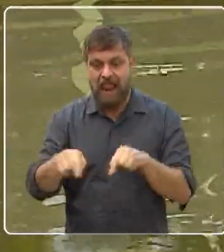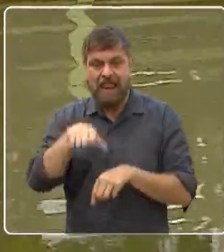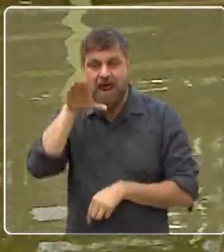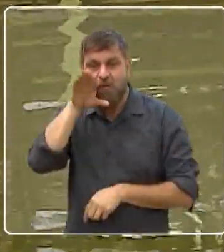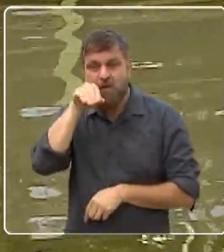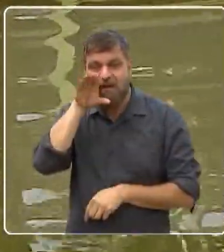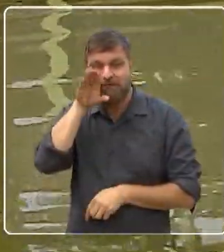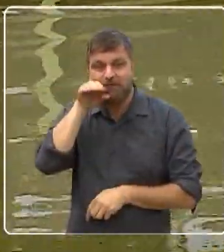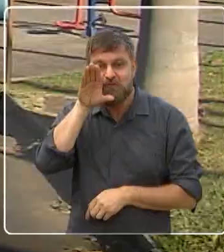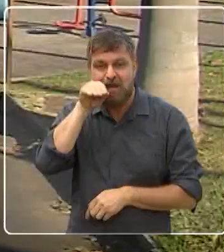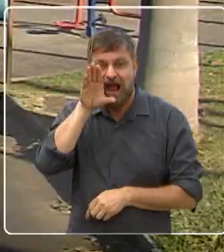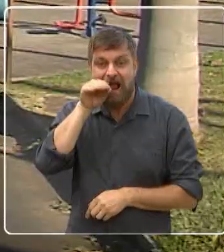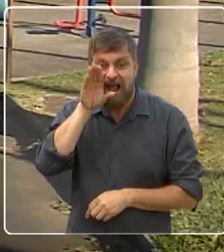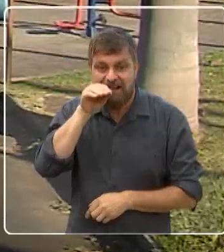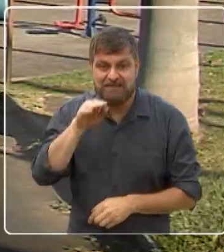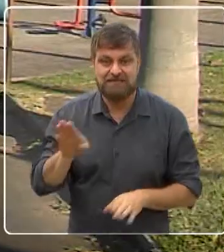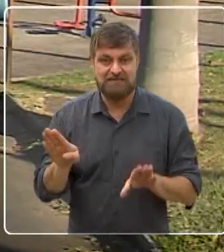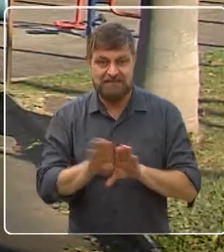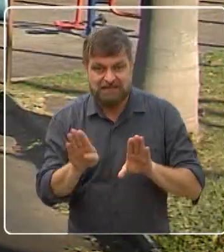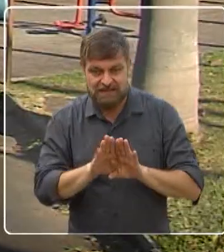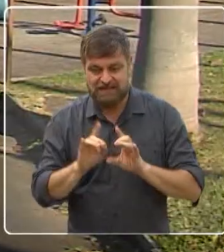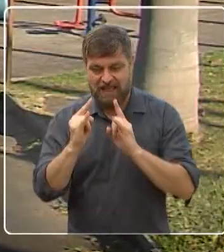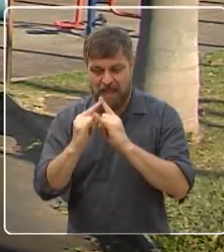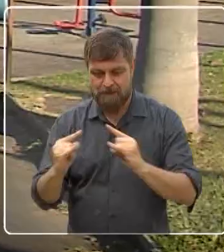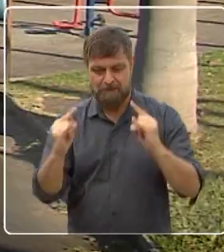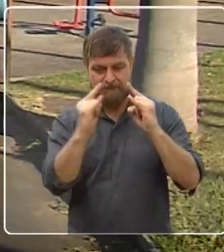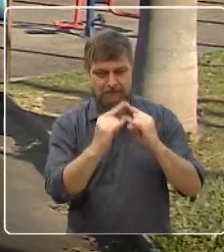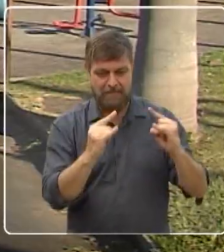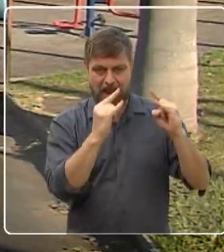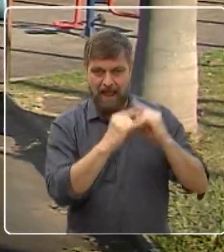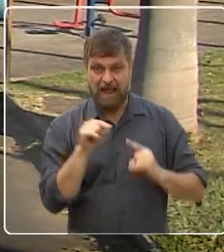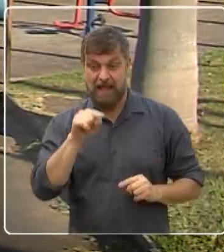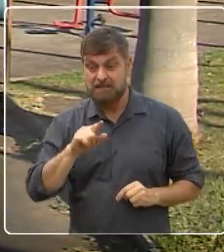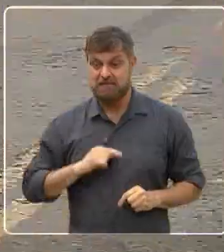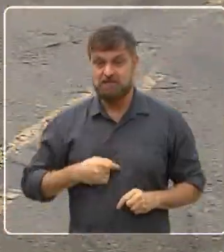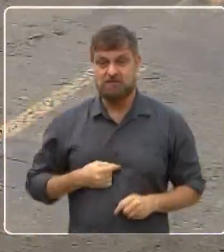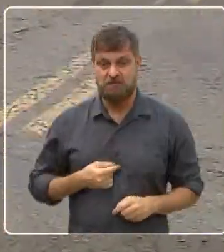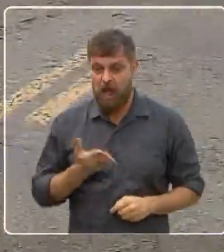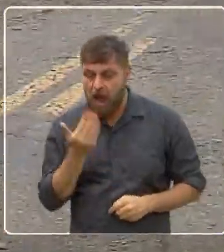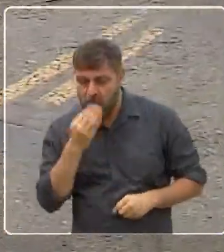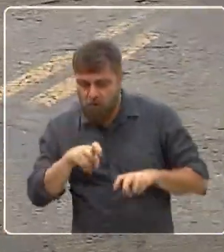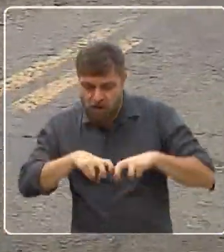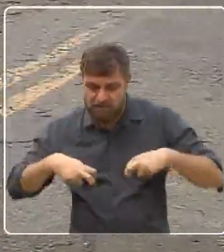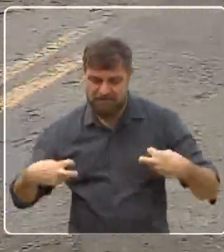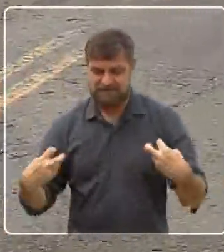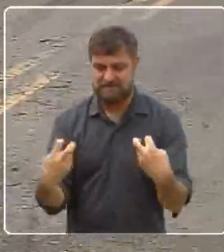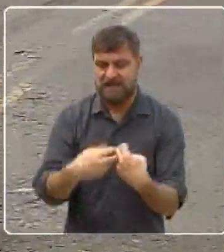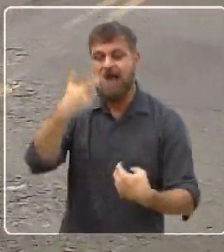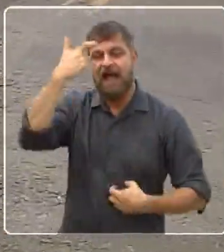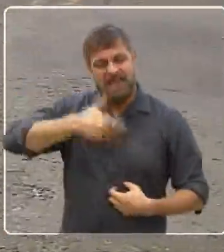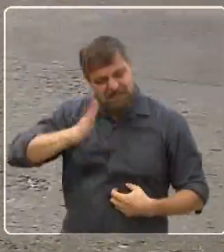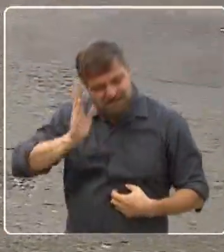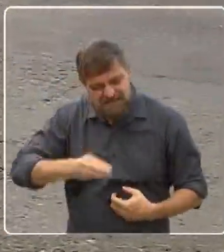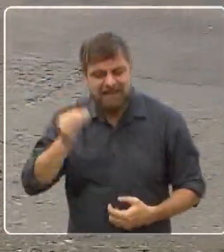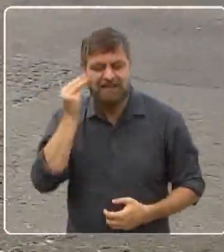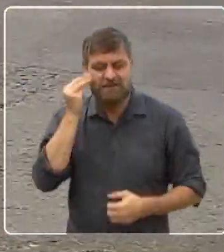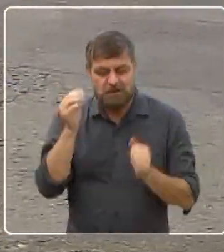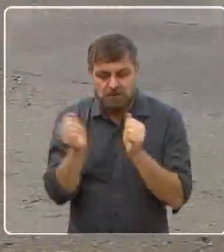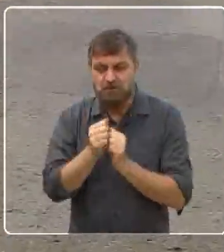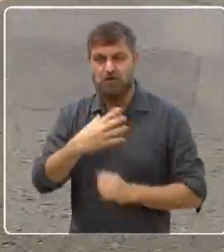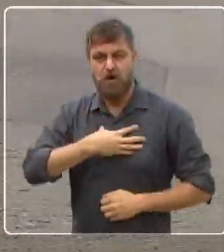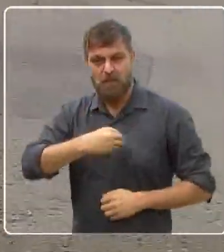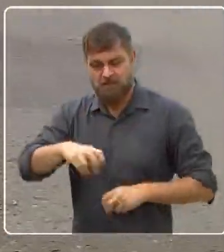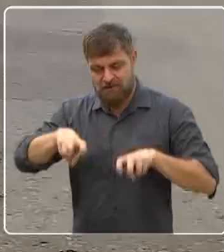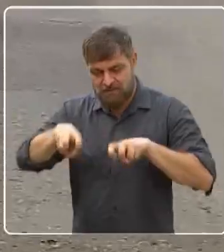os quiosques que as pessoas usam pra fazer piquenique. Eu mesma já fui lá, já fiz piquenique com meu filho.